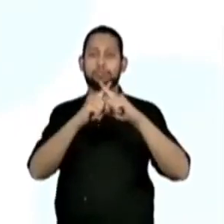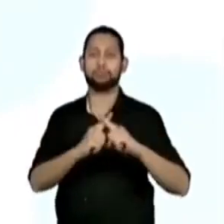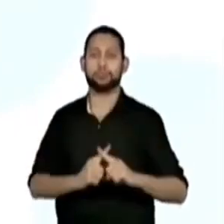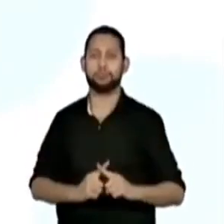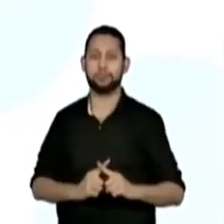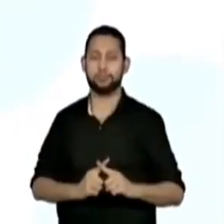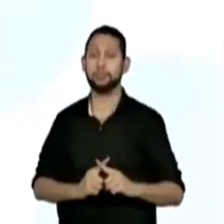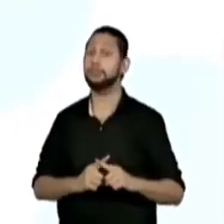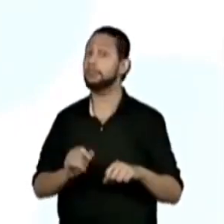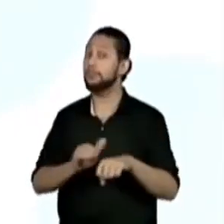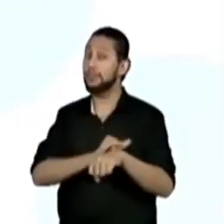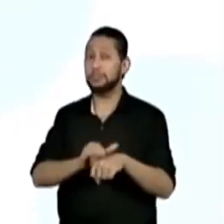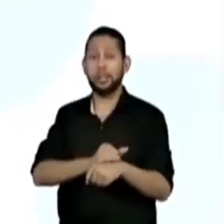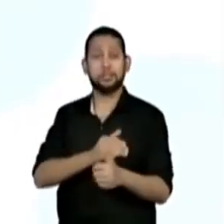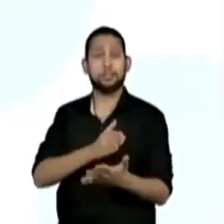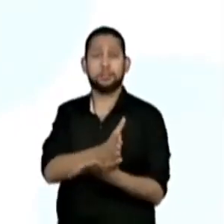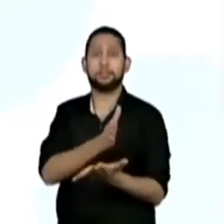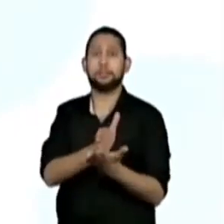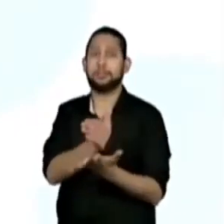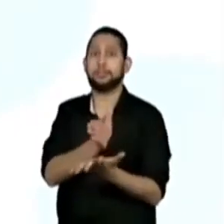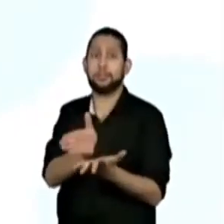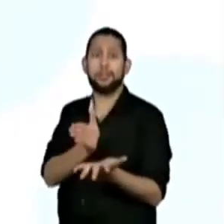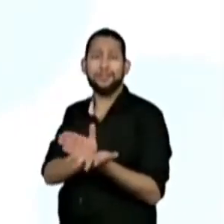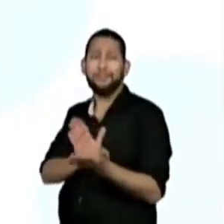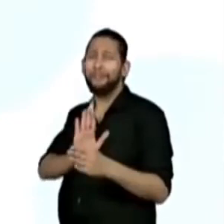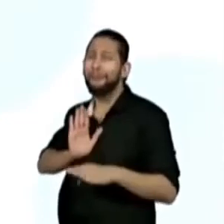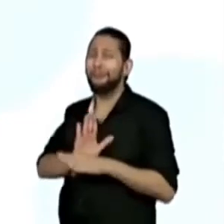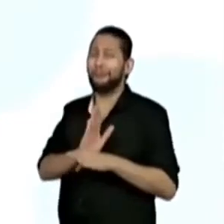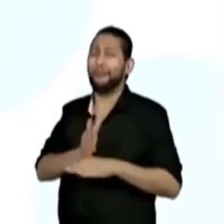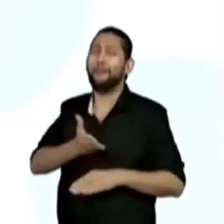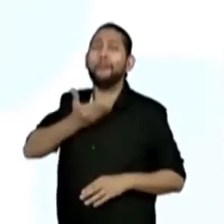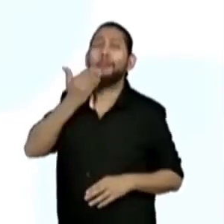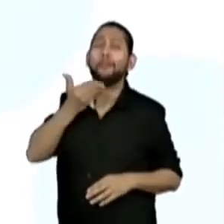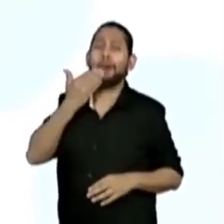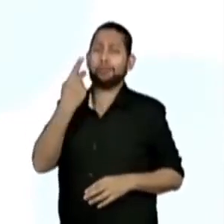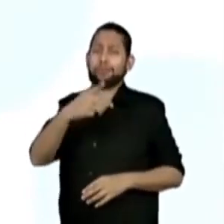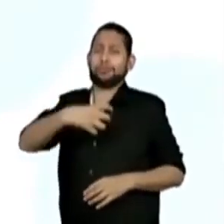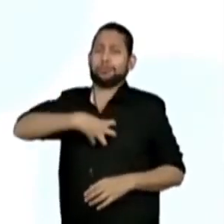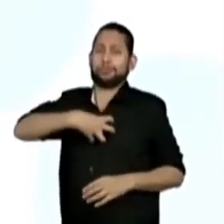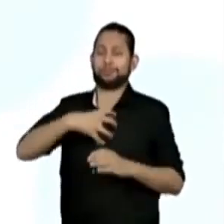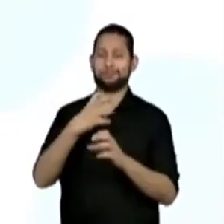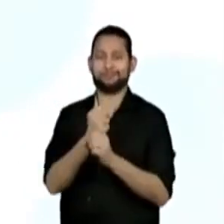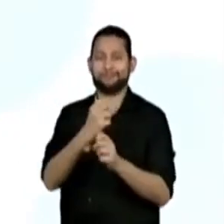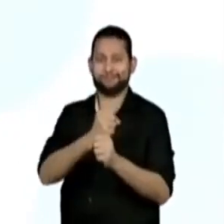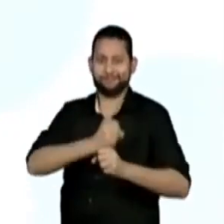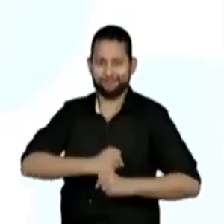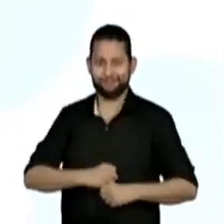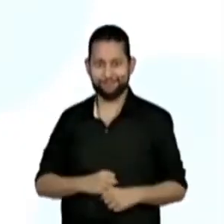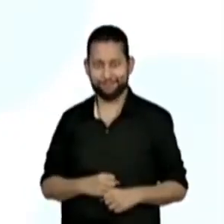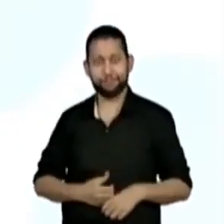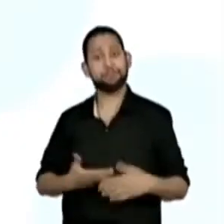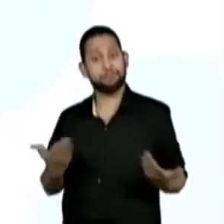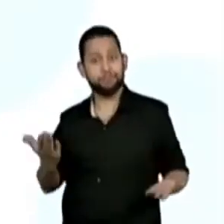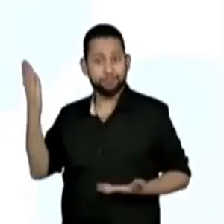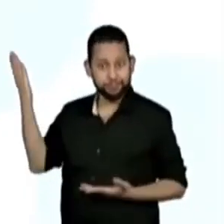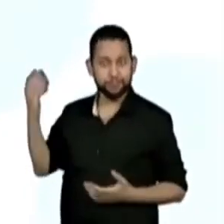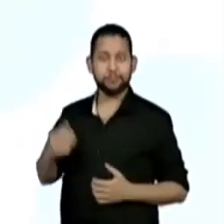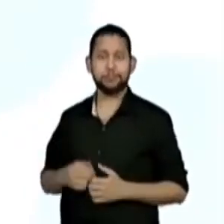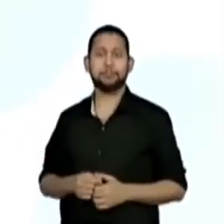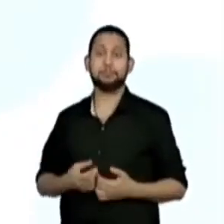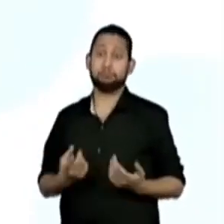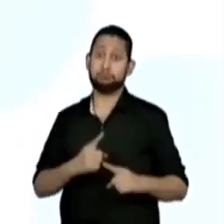utilizando estratégias que podem facilitar o seu cálculo. Então, tá. O assunto é